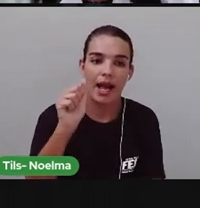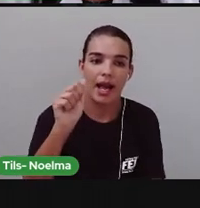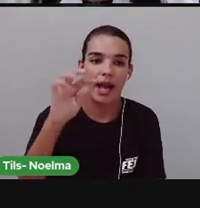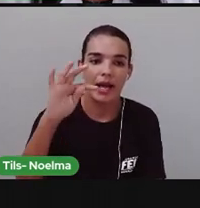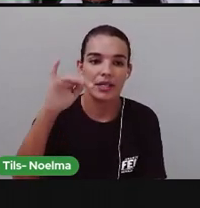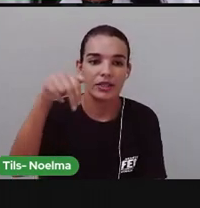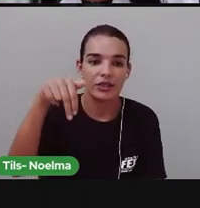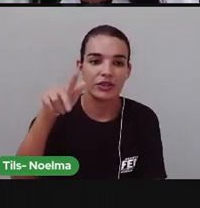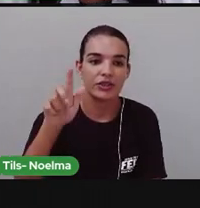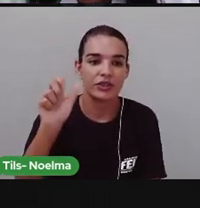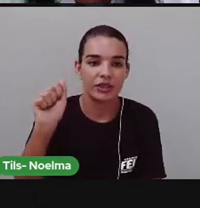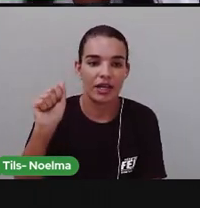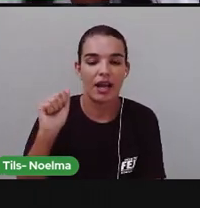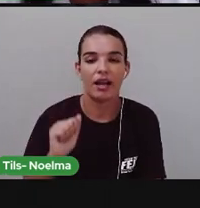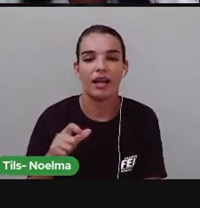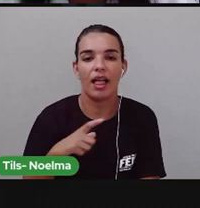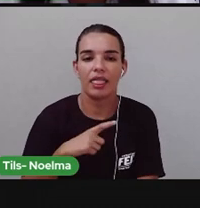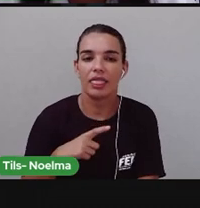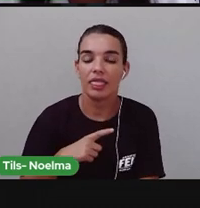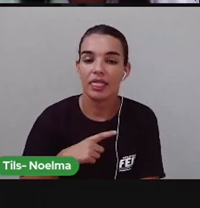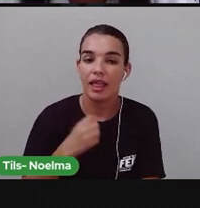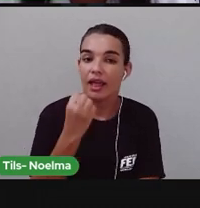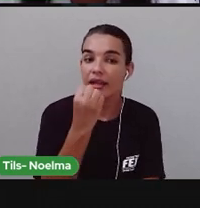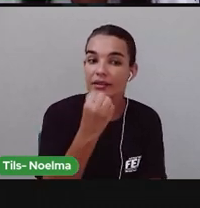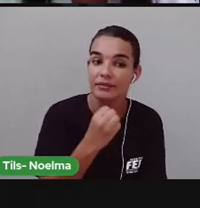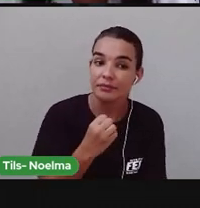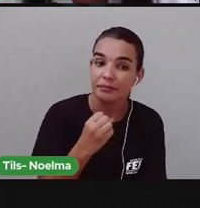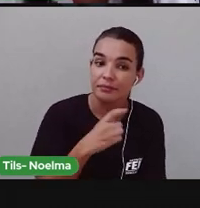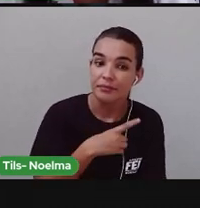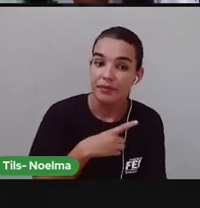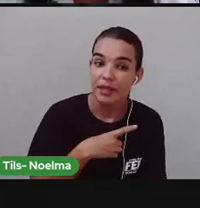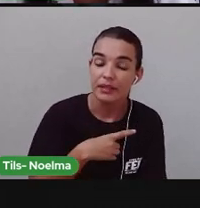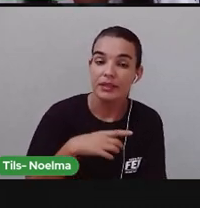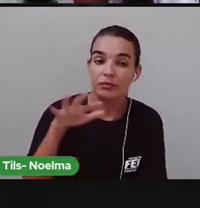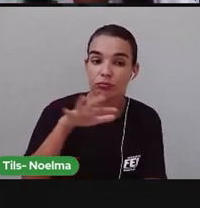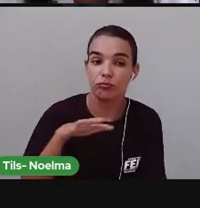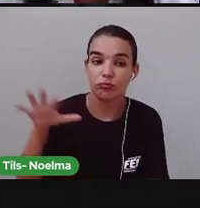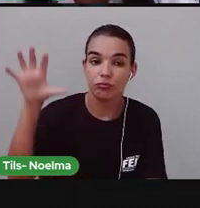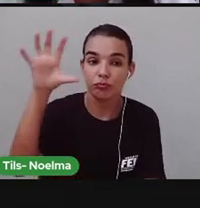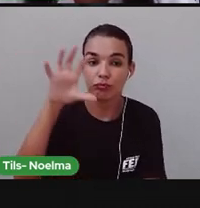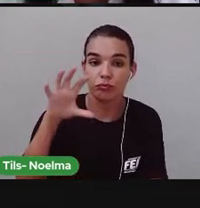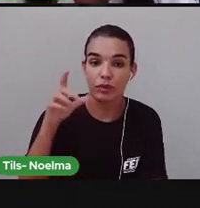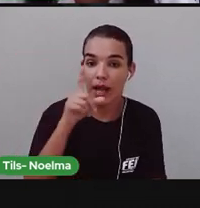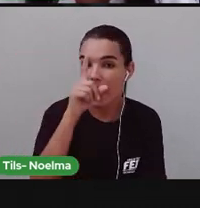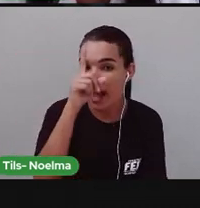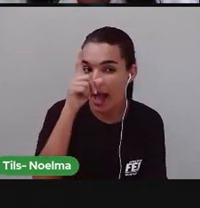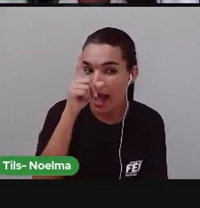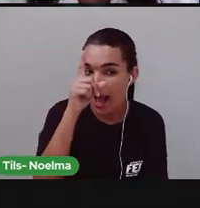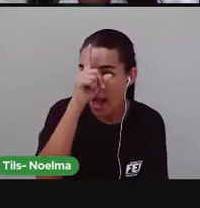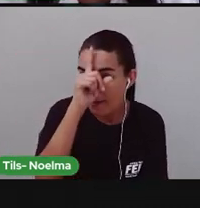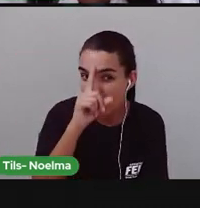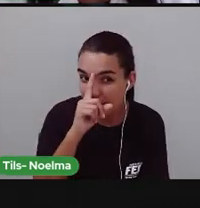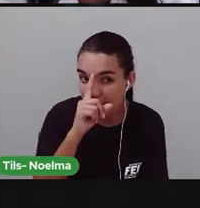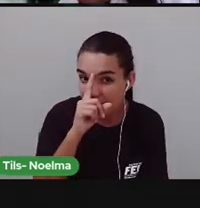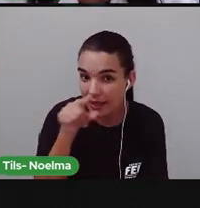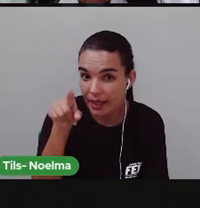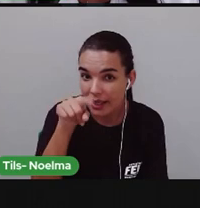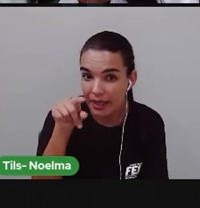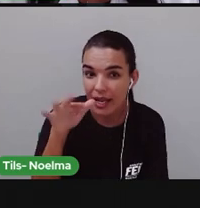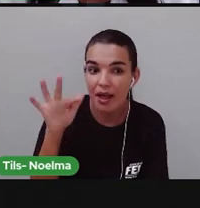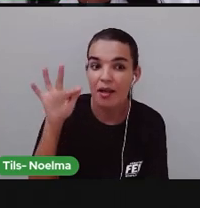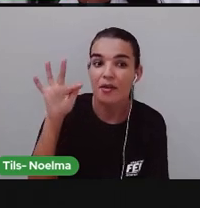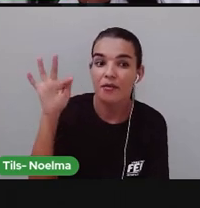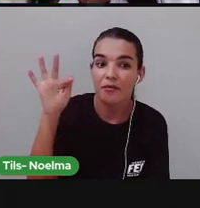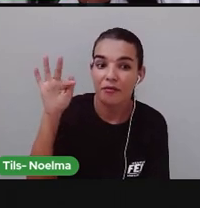Aqui dentro Aqui nós temos A Caatinga Que é essa parte Amarela Ela é a Caatinga E Feira de